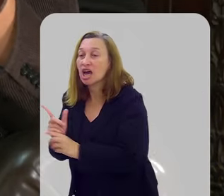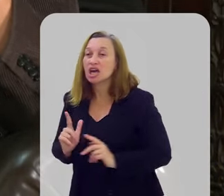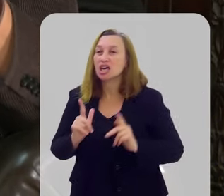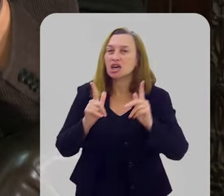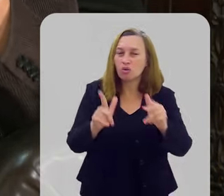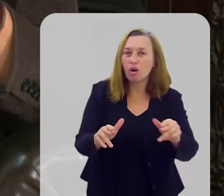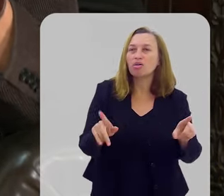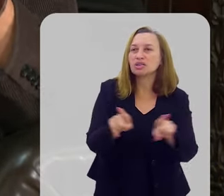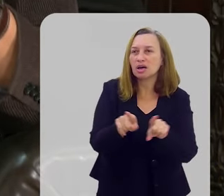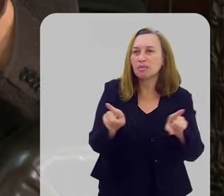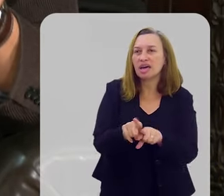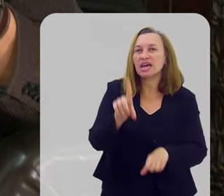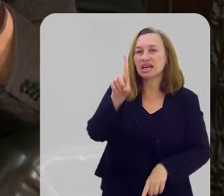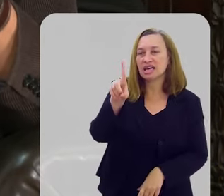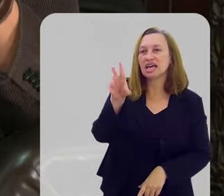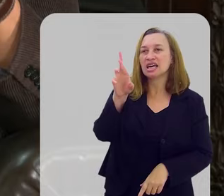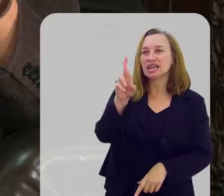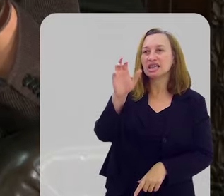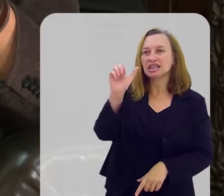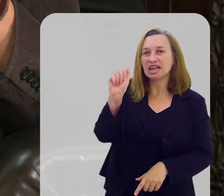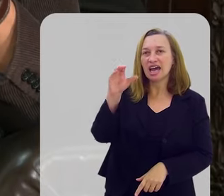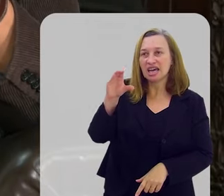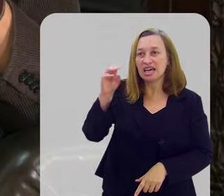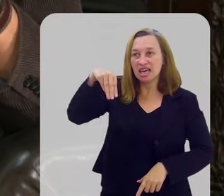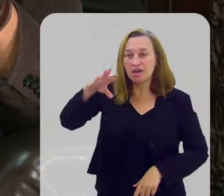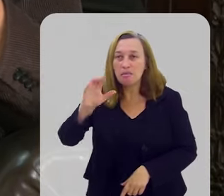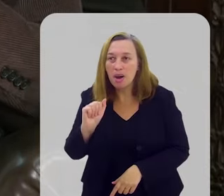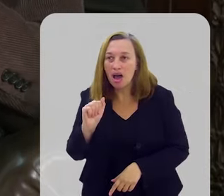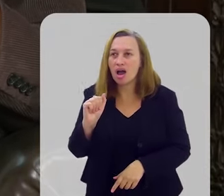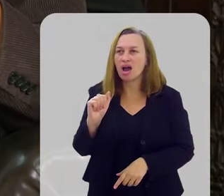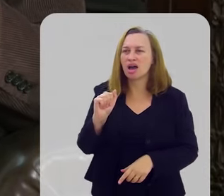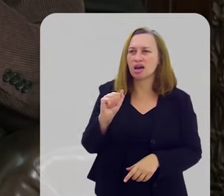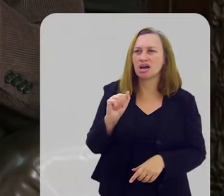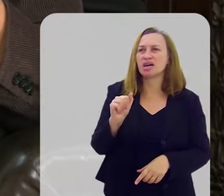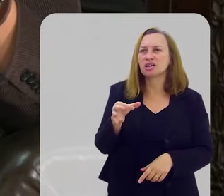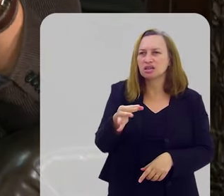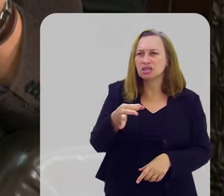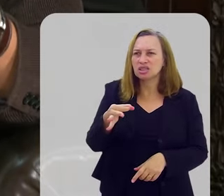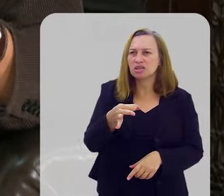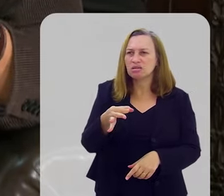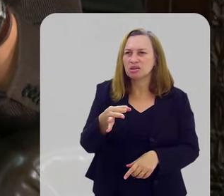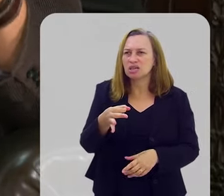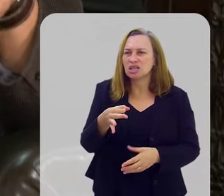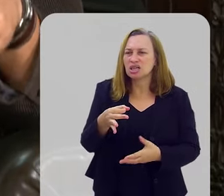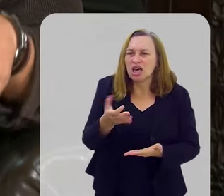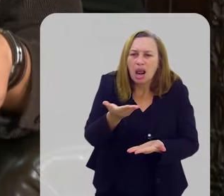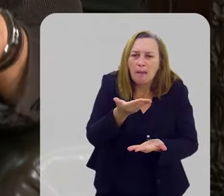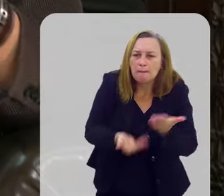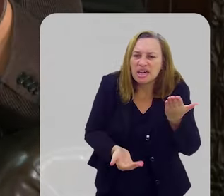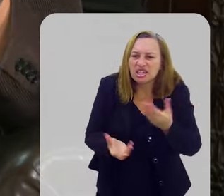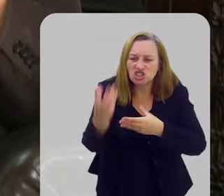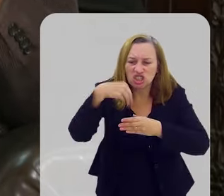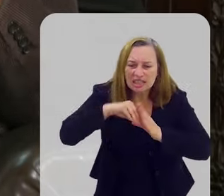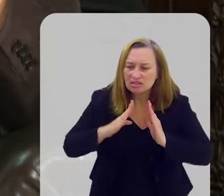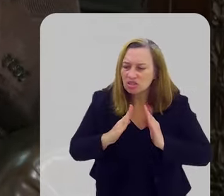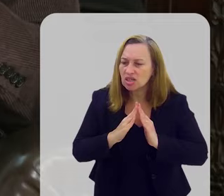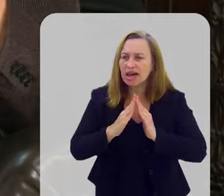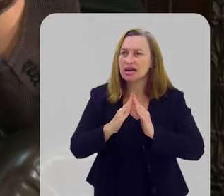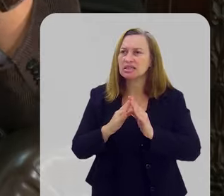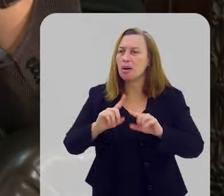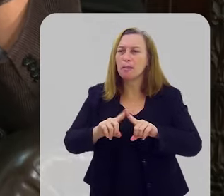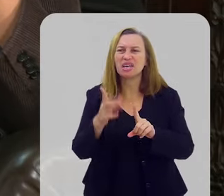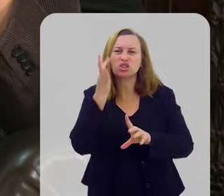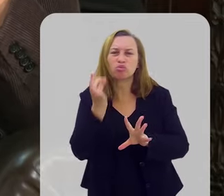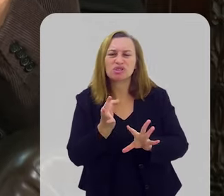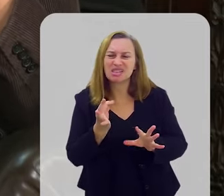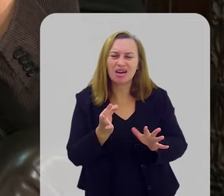perdida, falamos isso no programa, a dracma é dracma, ela não tem sentimento, ela está perdida dentro de casa, mas